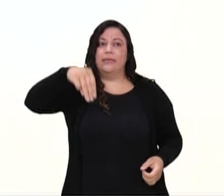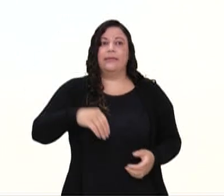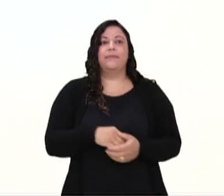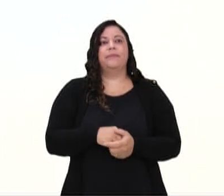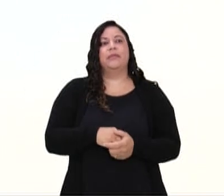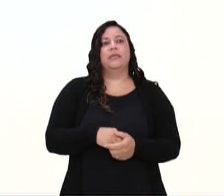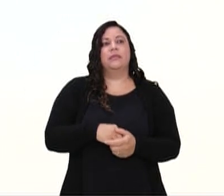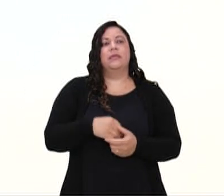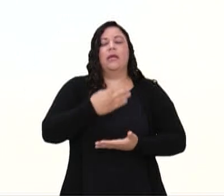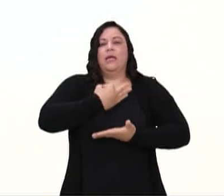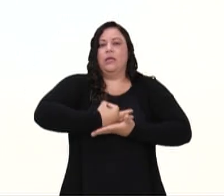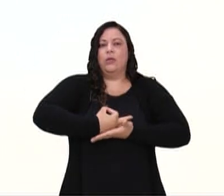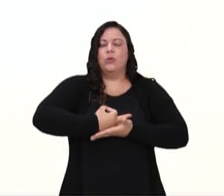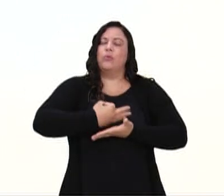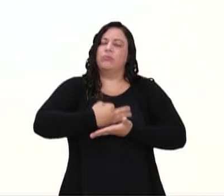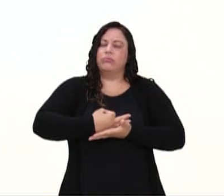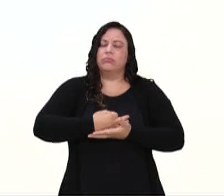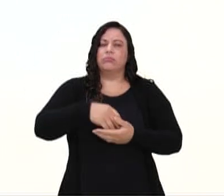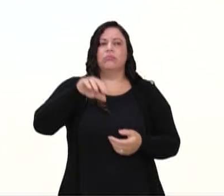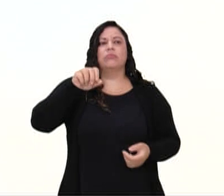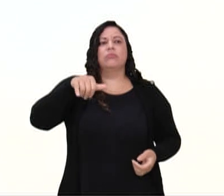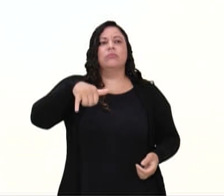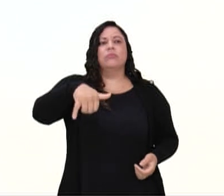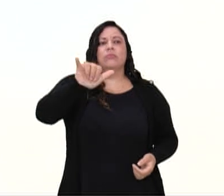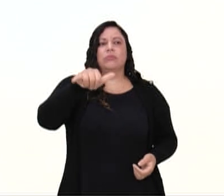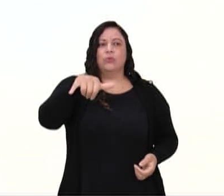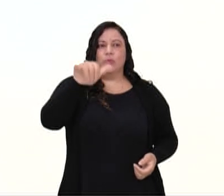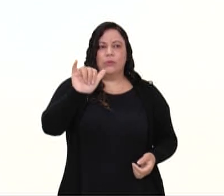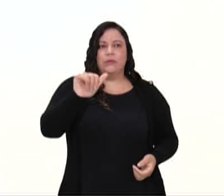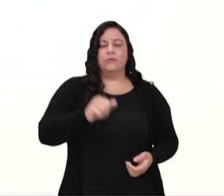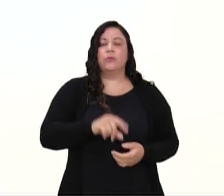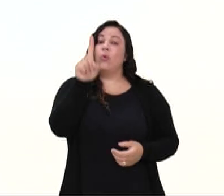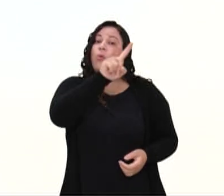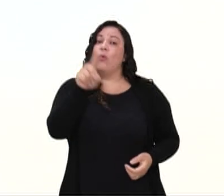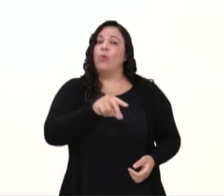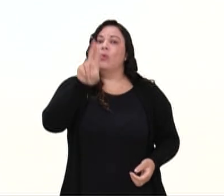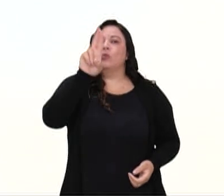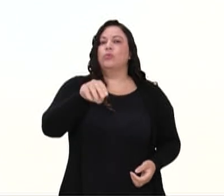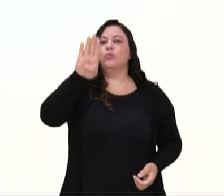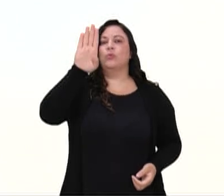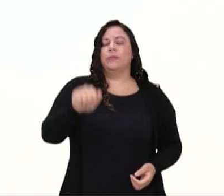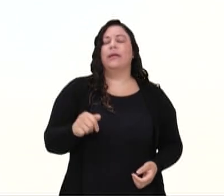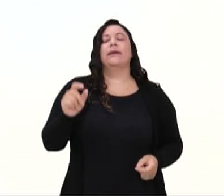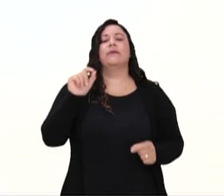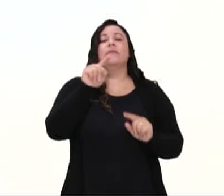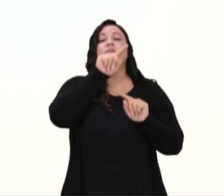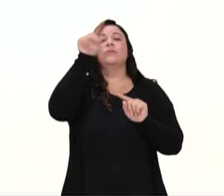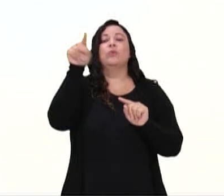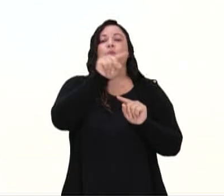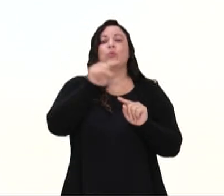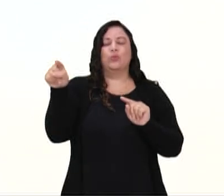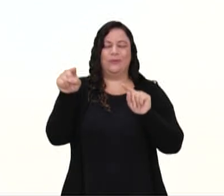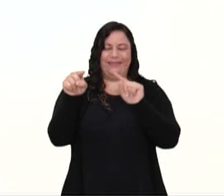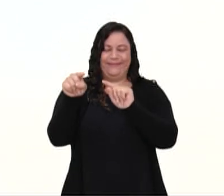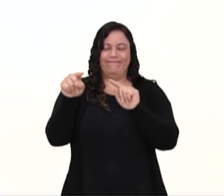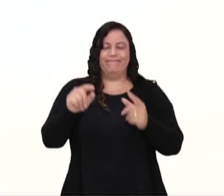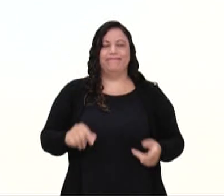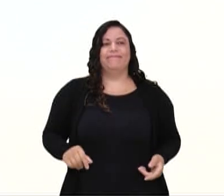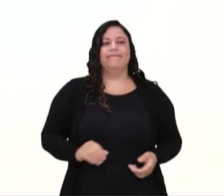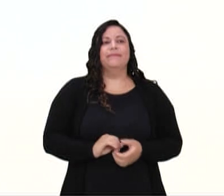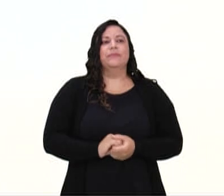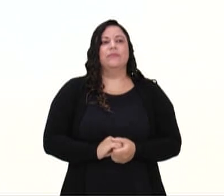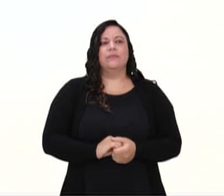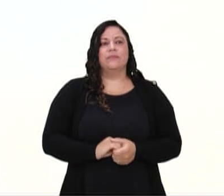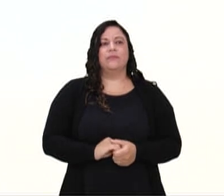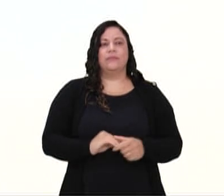Se você acha que é o yoga, você vai pôr o Y. E se você acha que é o zumba, você vai colocar o Z. Então, eu tenho